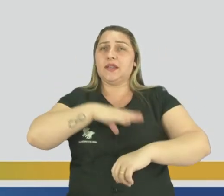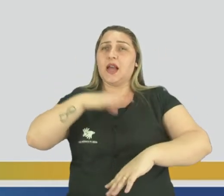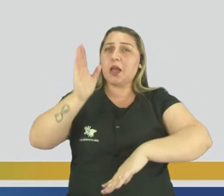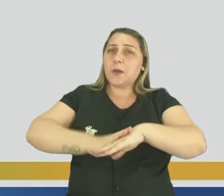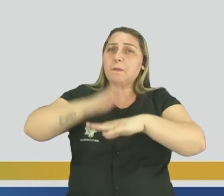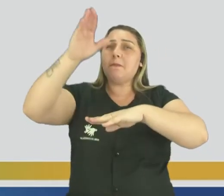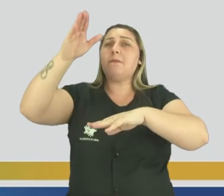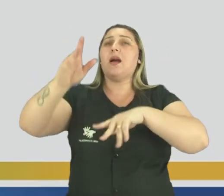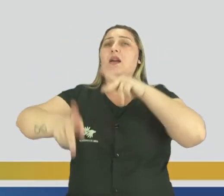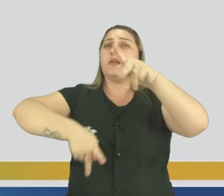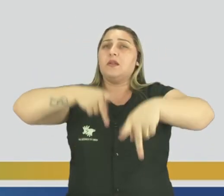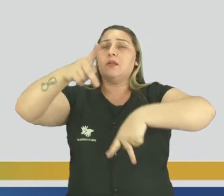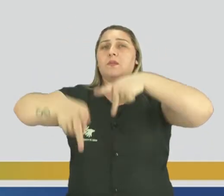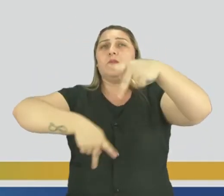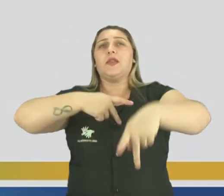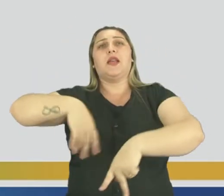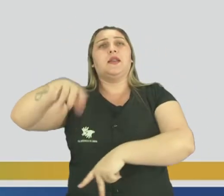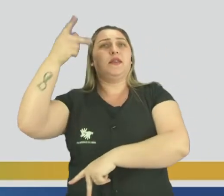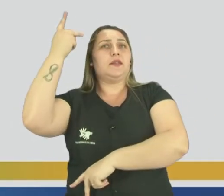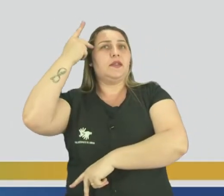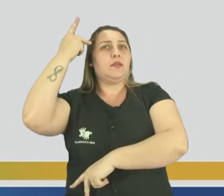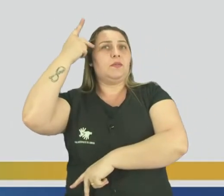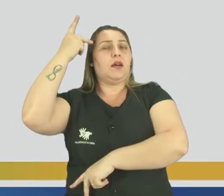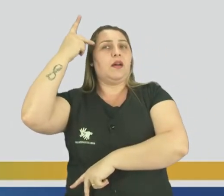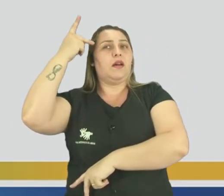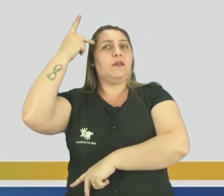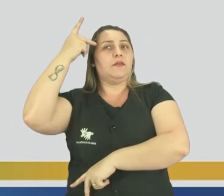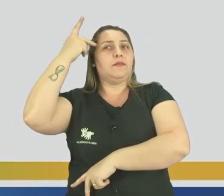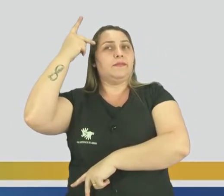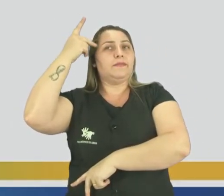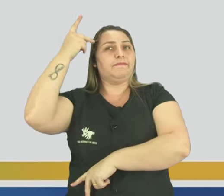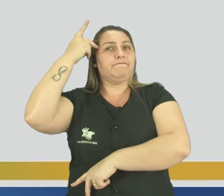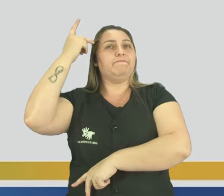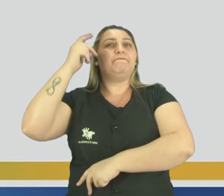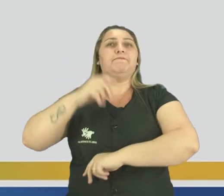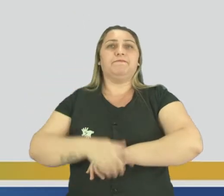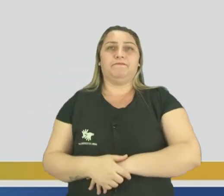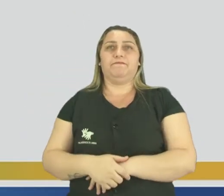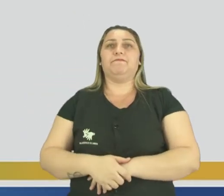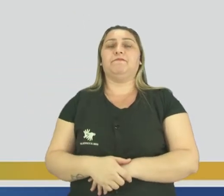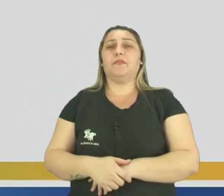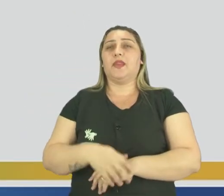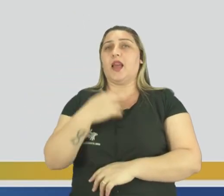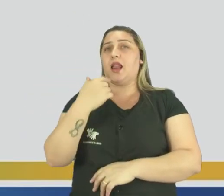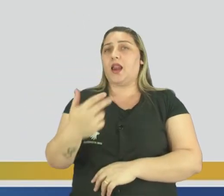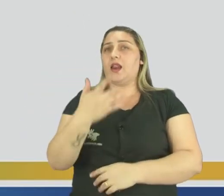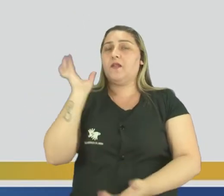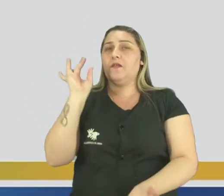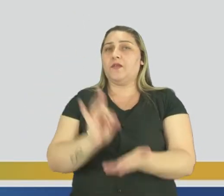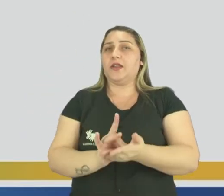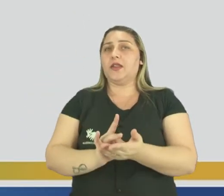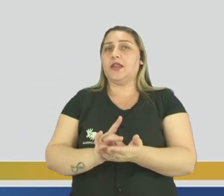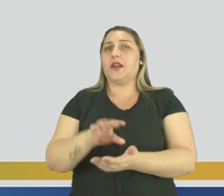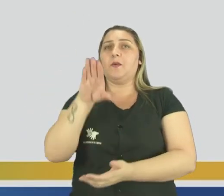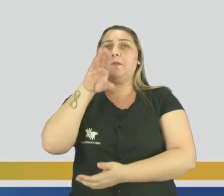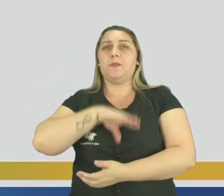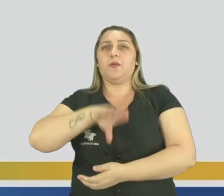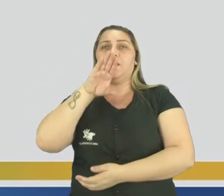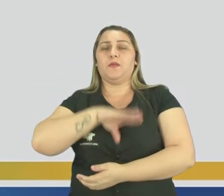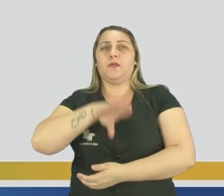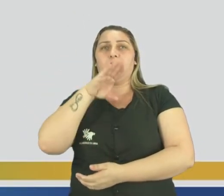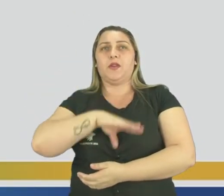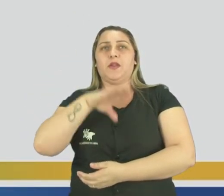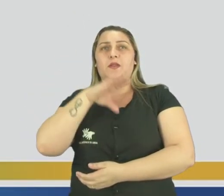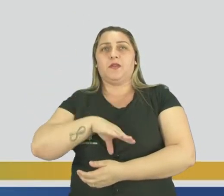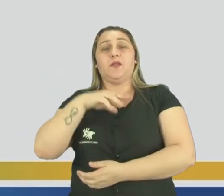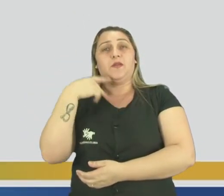Mais, é São Paulo, como vocês estão vendo aí nas imagens, ó. Observa aí, ó. E a língua oficial é o português, que é